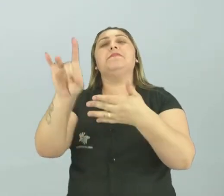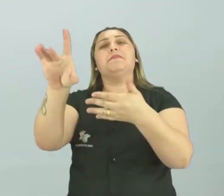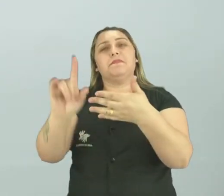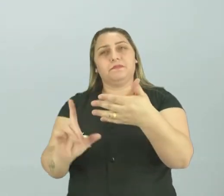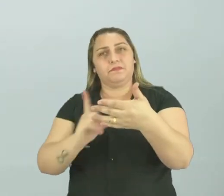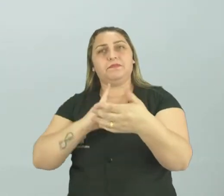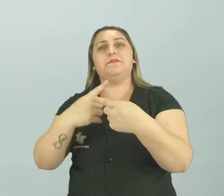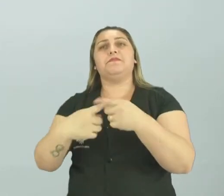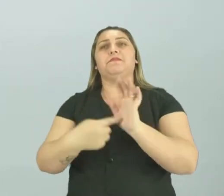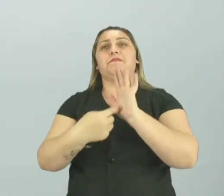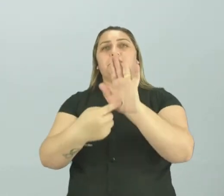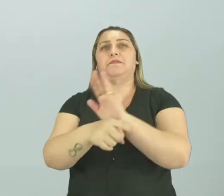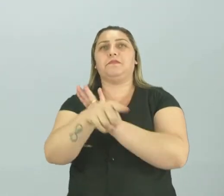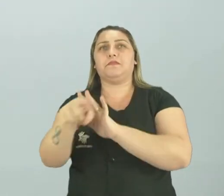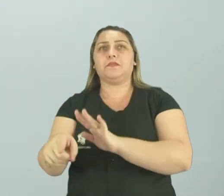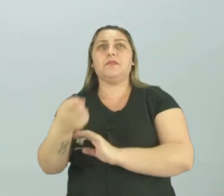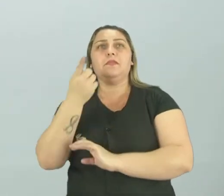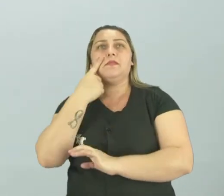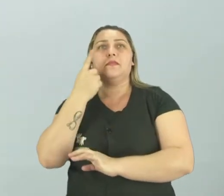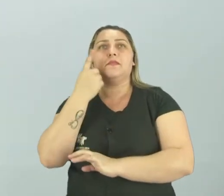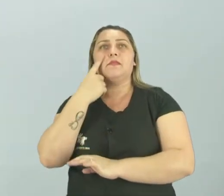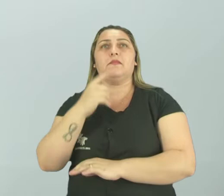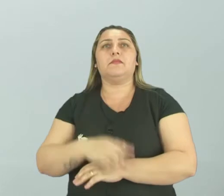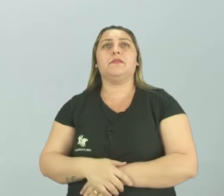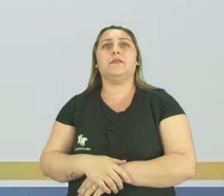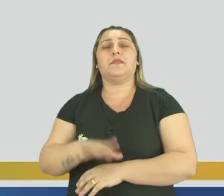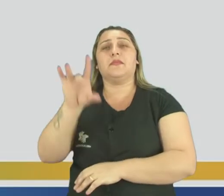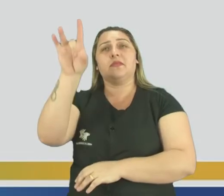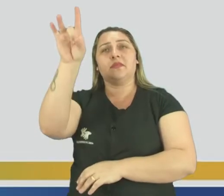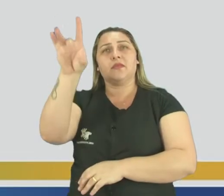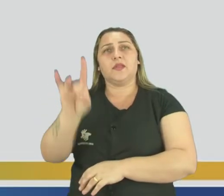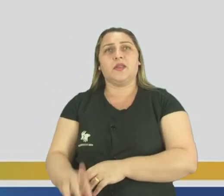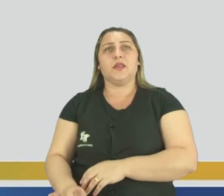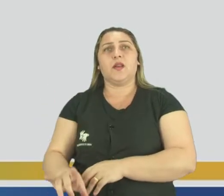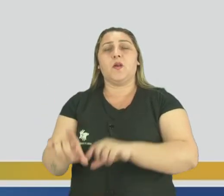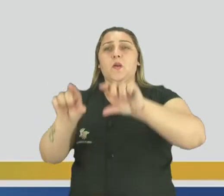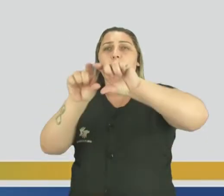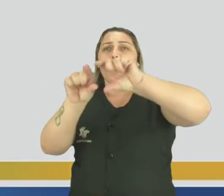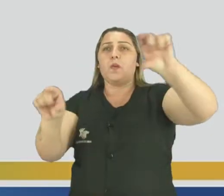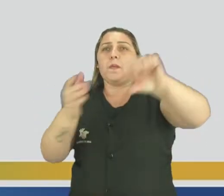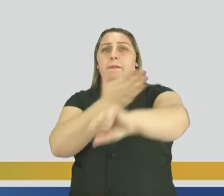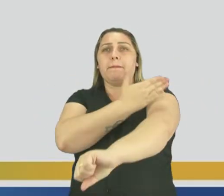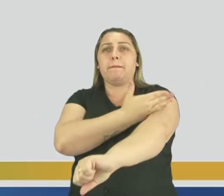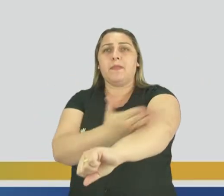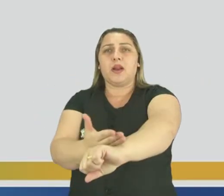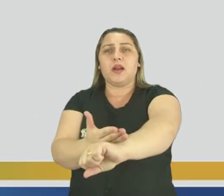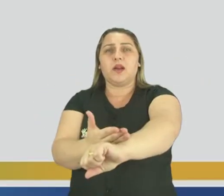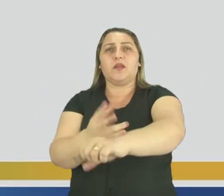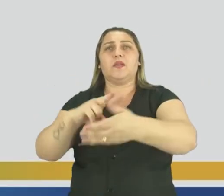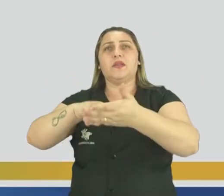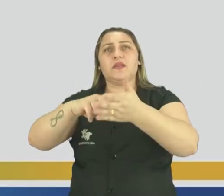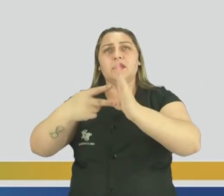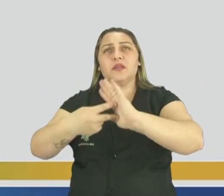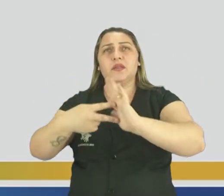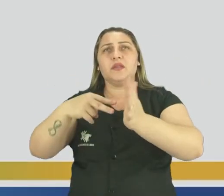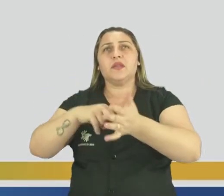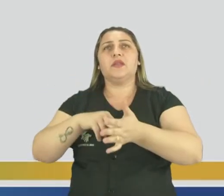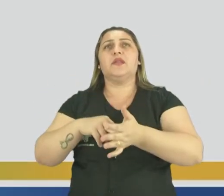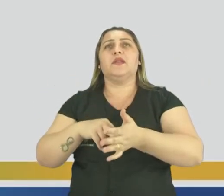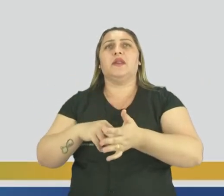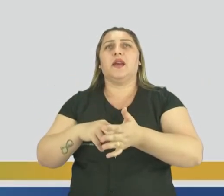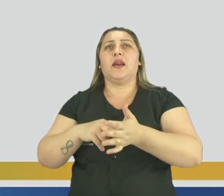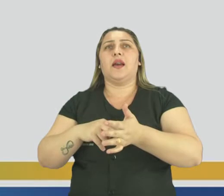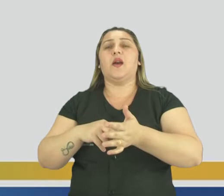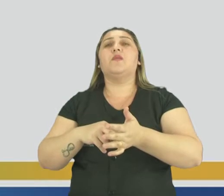tem um porquê. Eu vou já mostrar para vocês, ó. Olha aqui, ó. A cada parte, ó. O branco. Observe aí as setinhas, ó. O branco